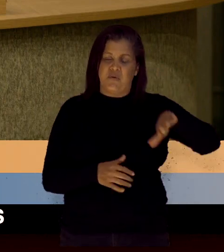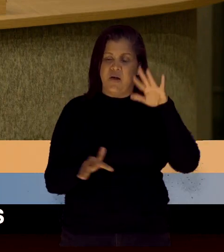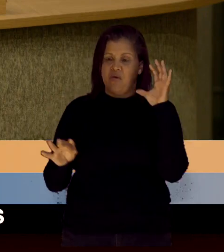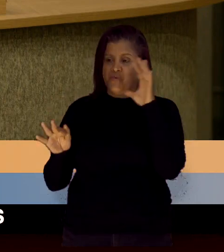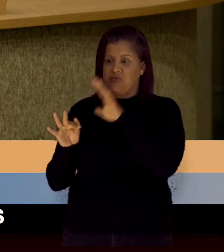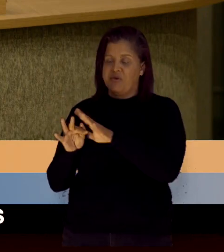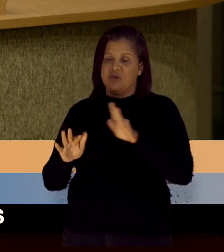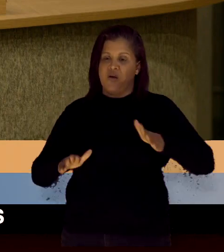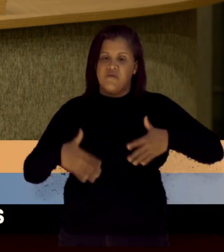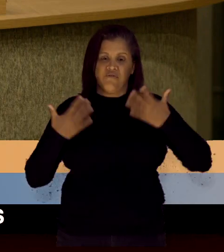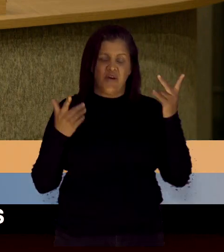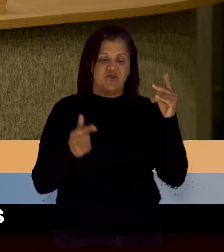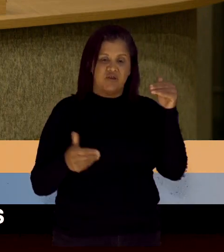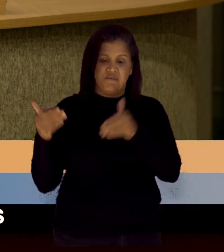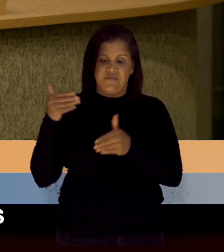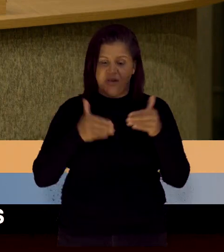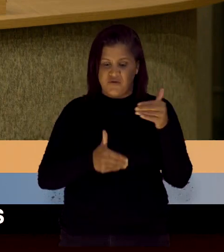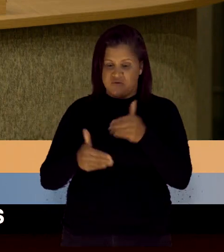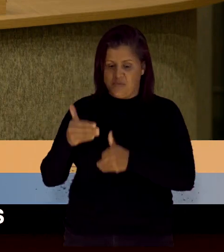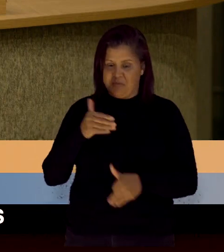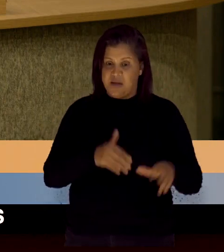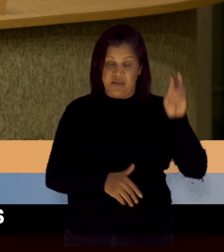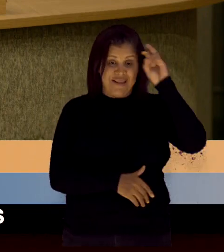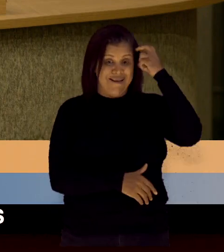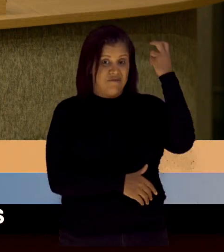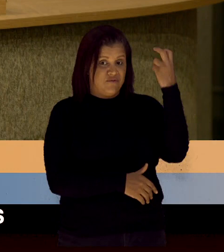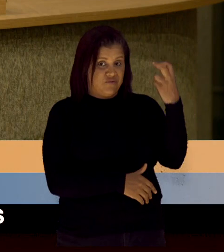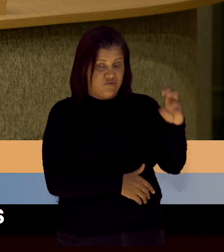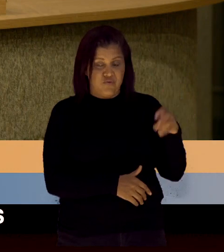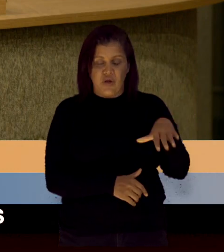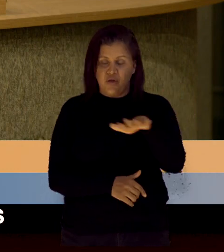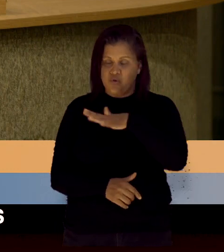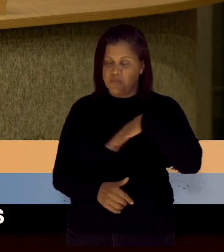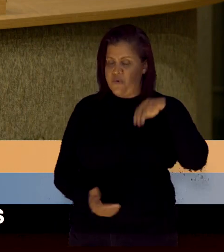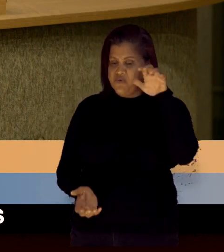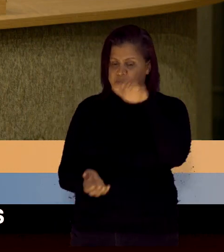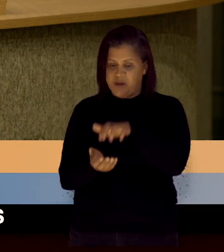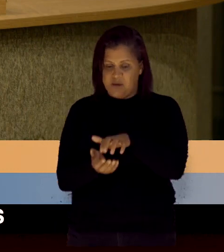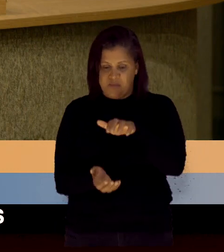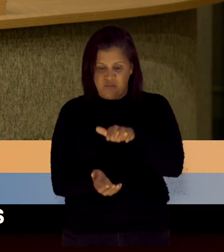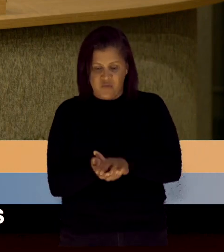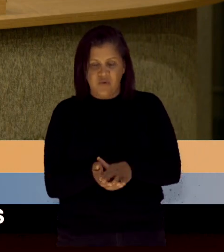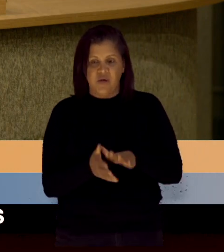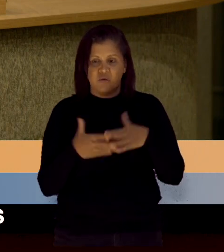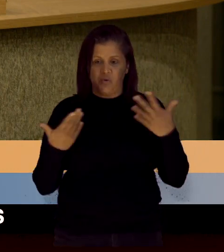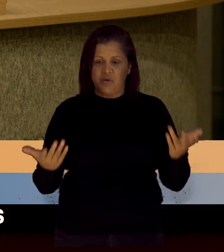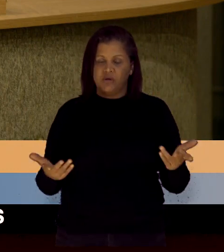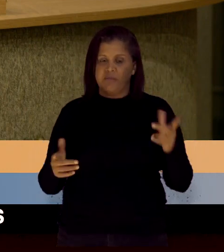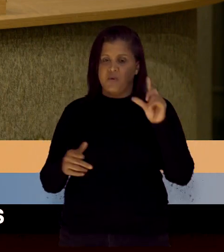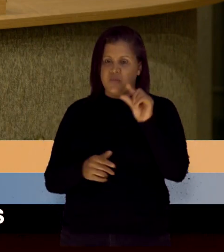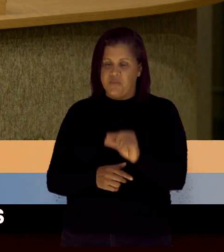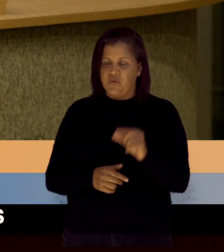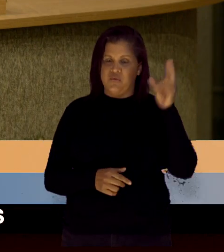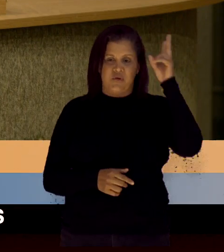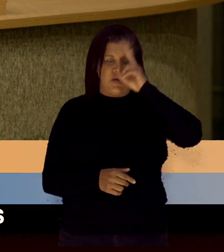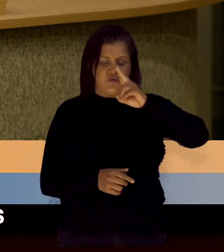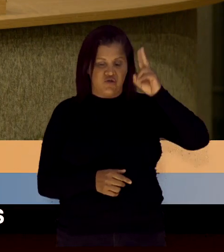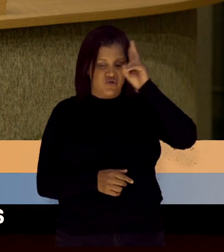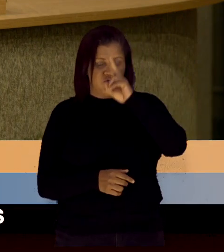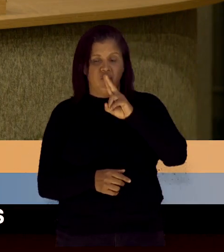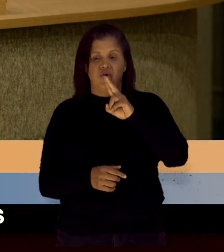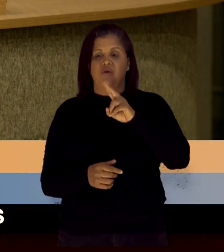é uma festa que faz parte da cultura do povo pernambucano e conta também um pouco da nossa história